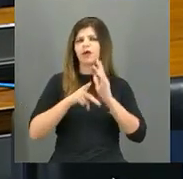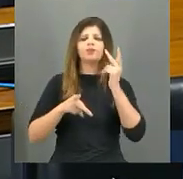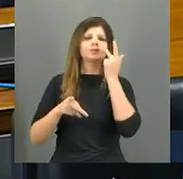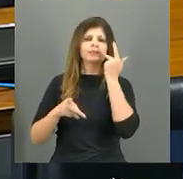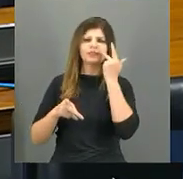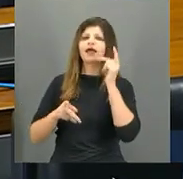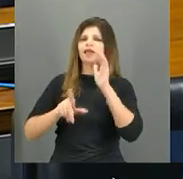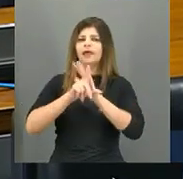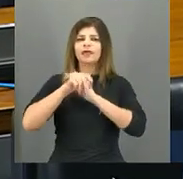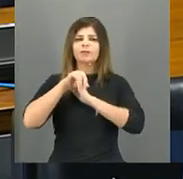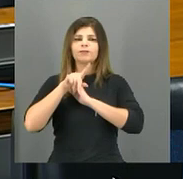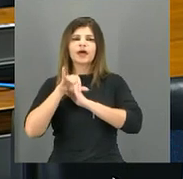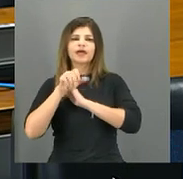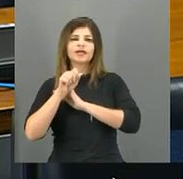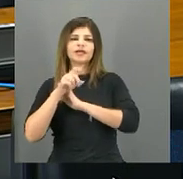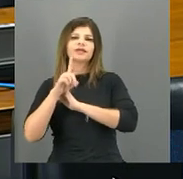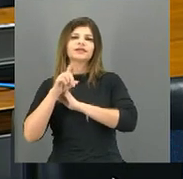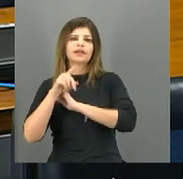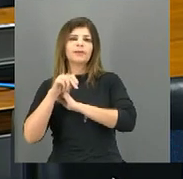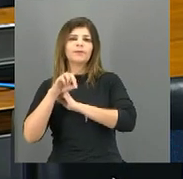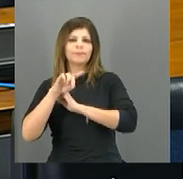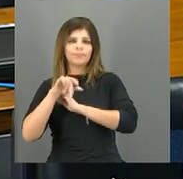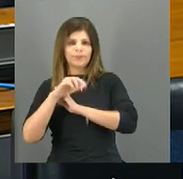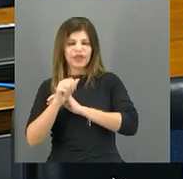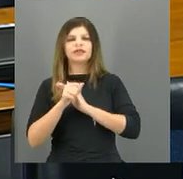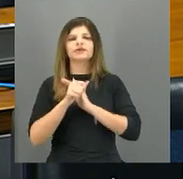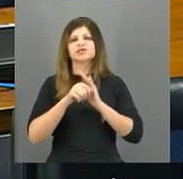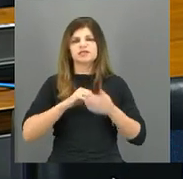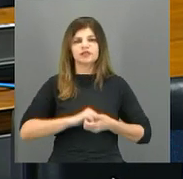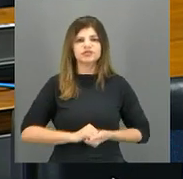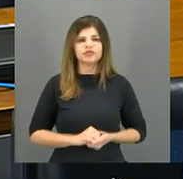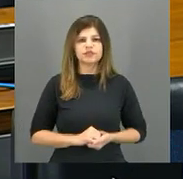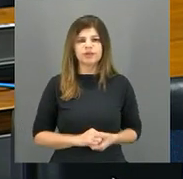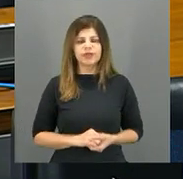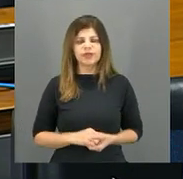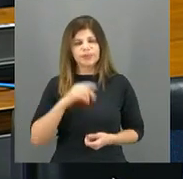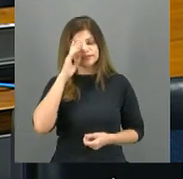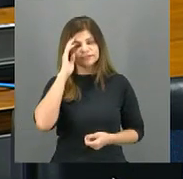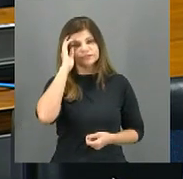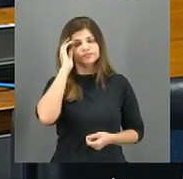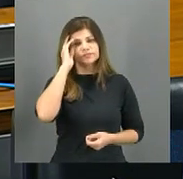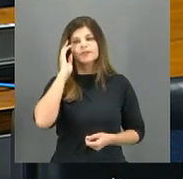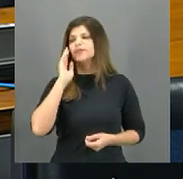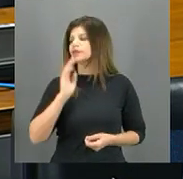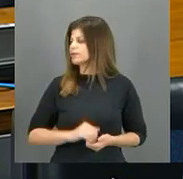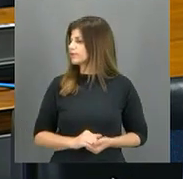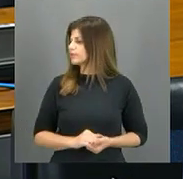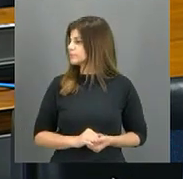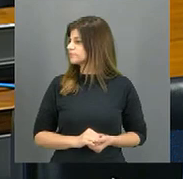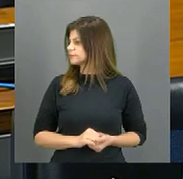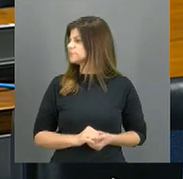e a gente fez aqui uma seleção de pessoas para debaterem